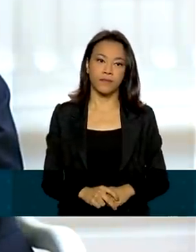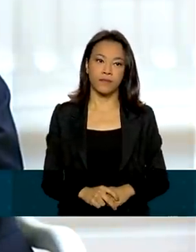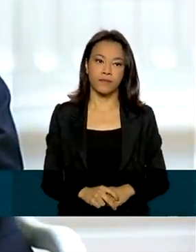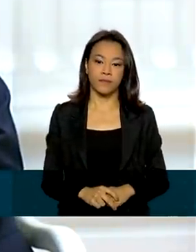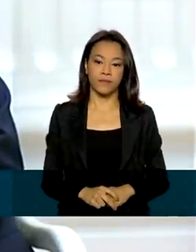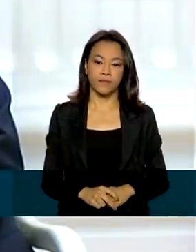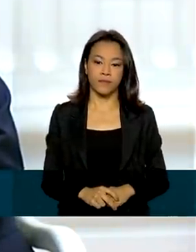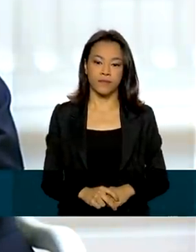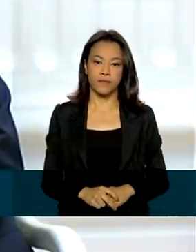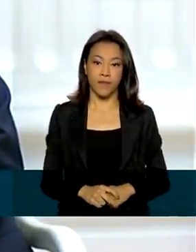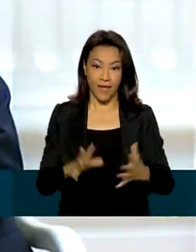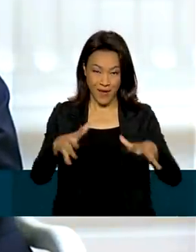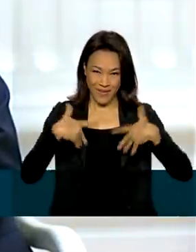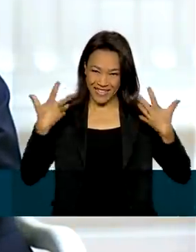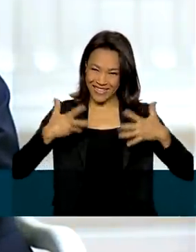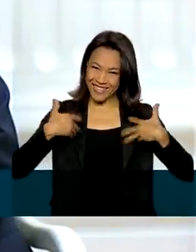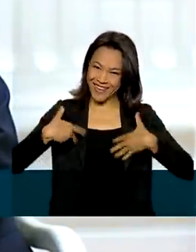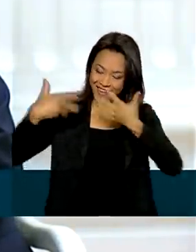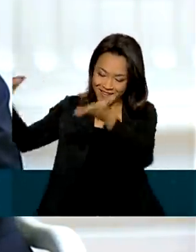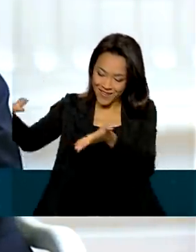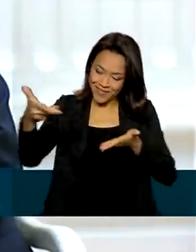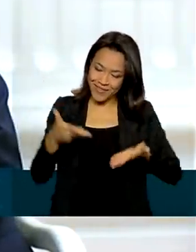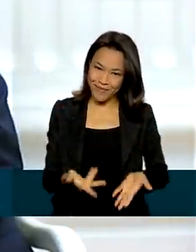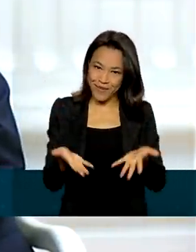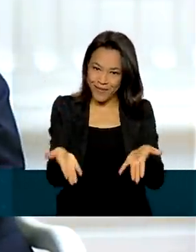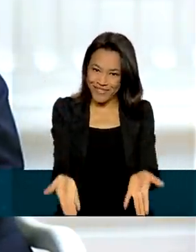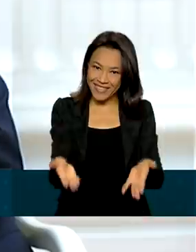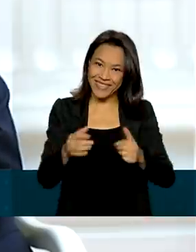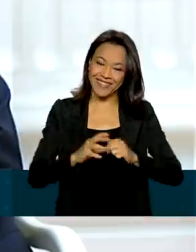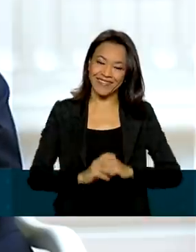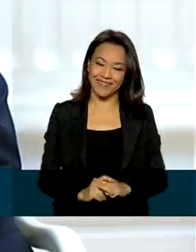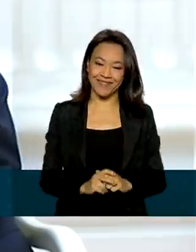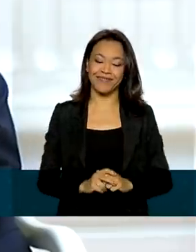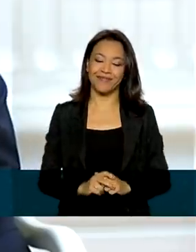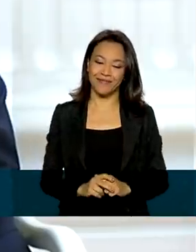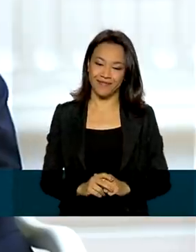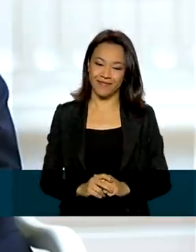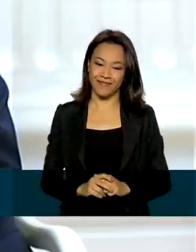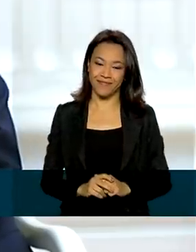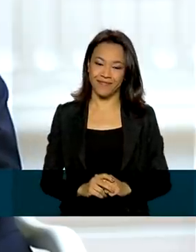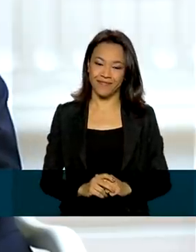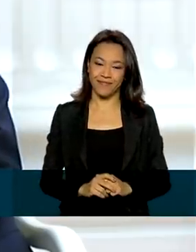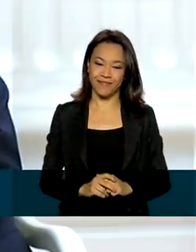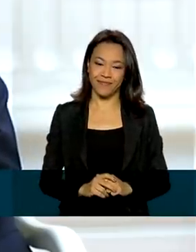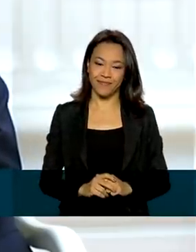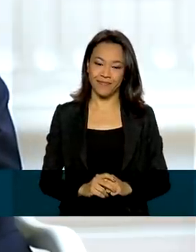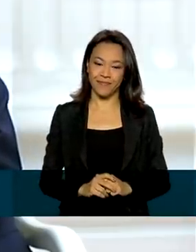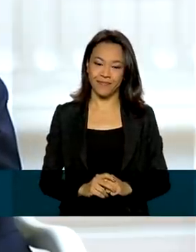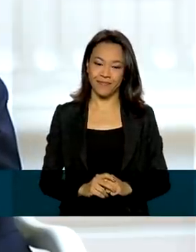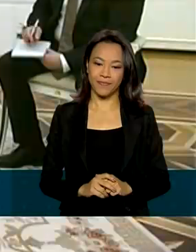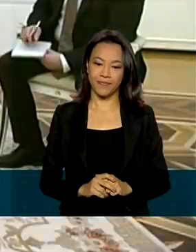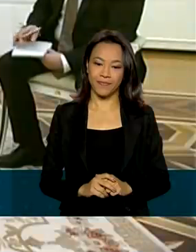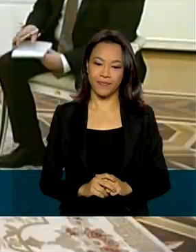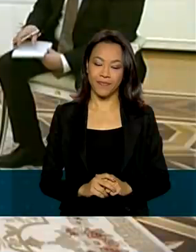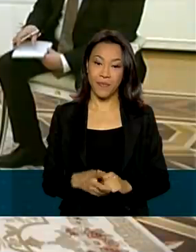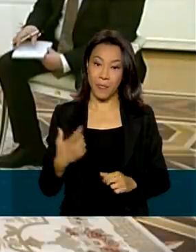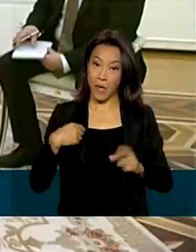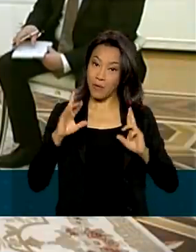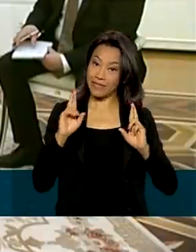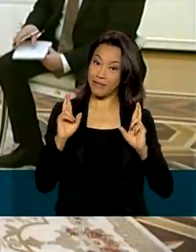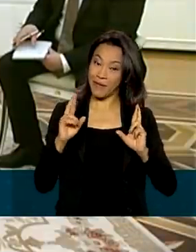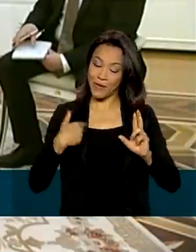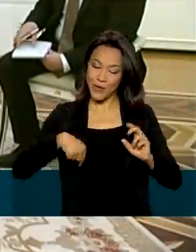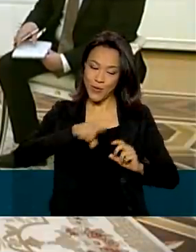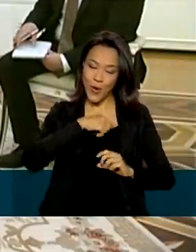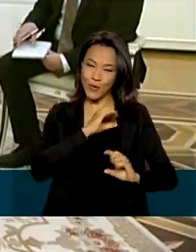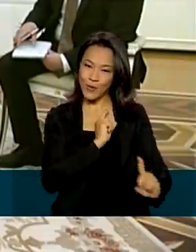É uma alegria recebê-lo, senhor presidente. E espero que o